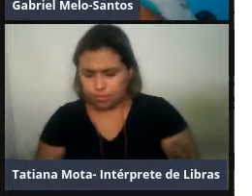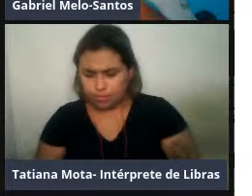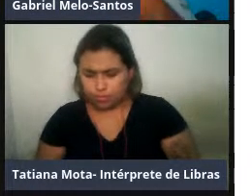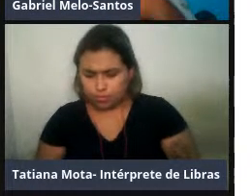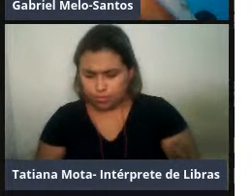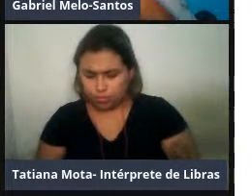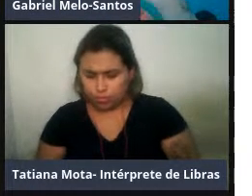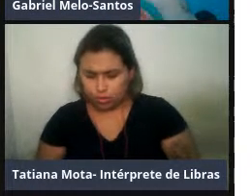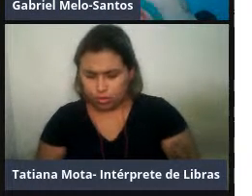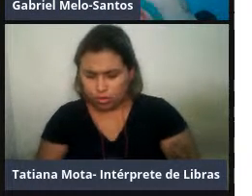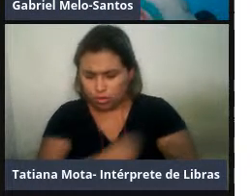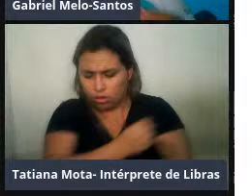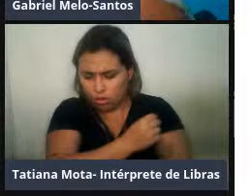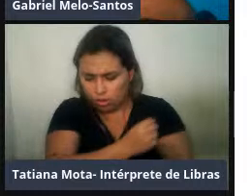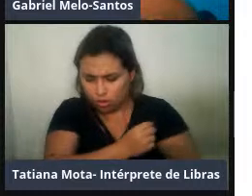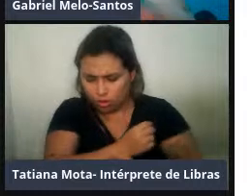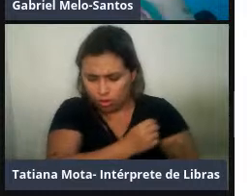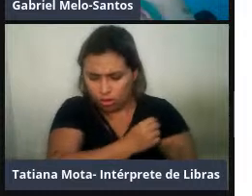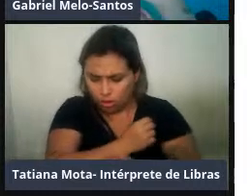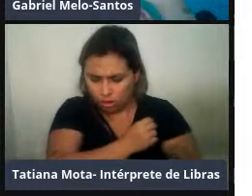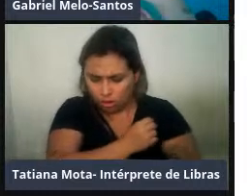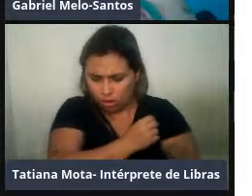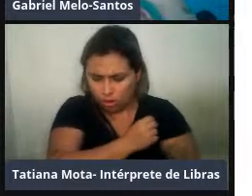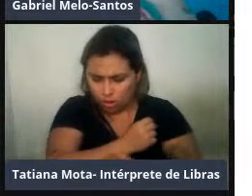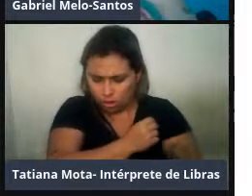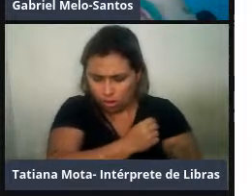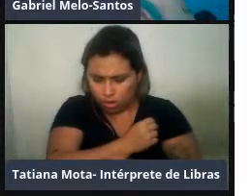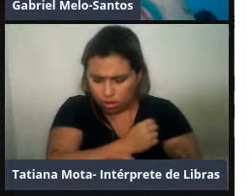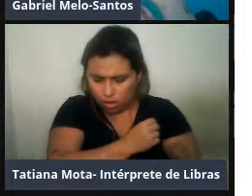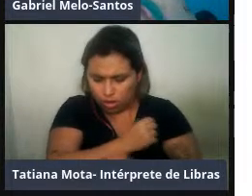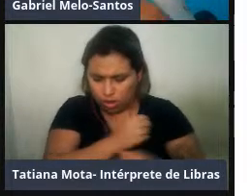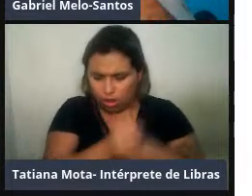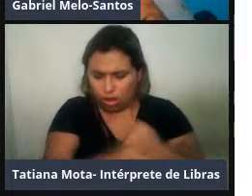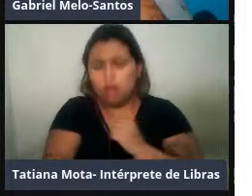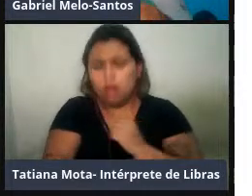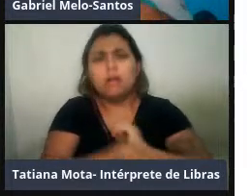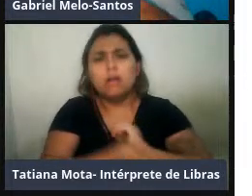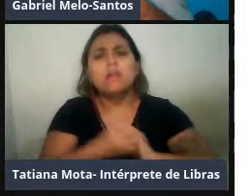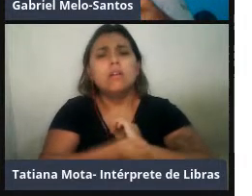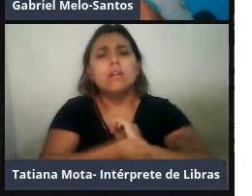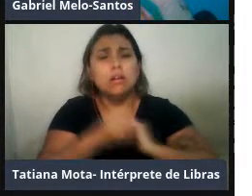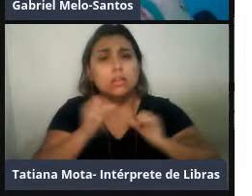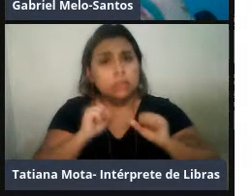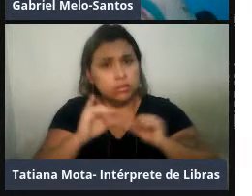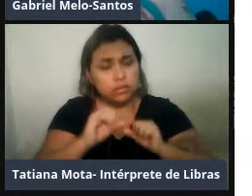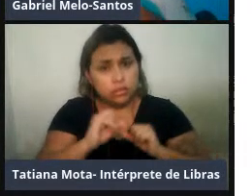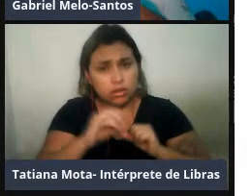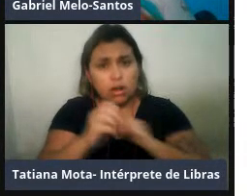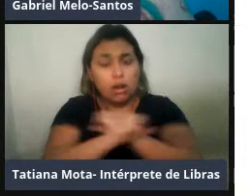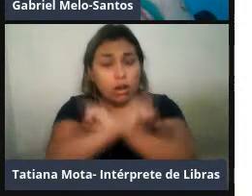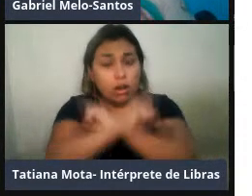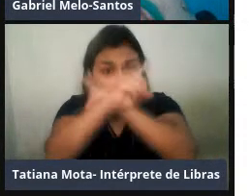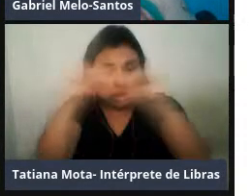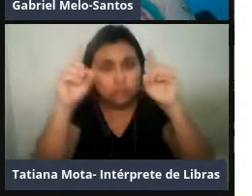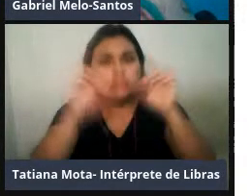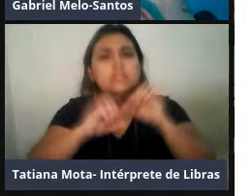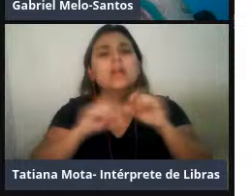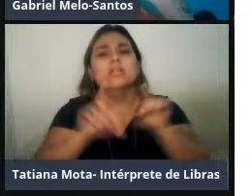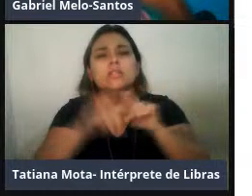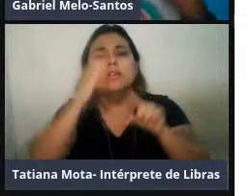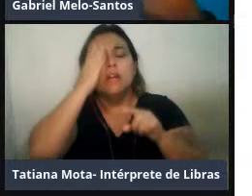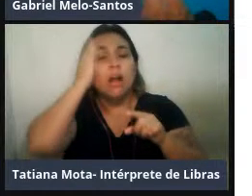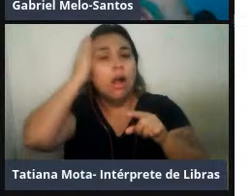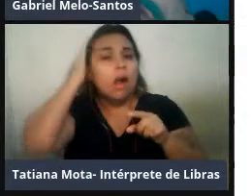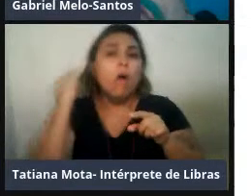se eles ficam mais estressados, se tem maior concepção de hormônio de estresse, e se essa questão hormonal de estresse,